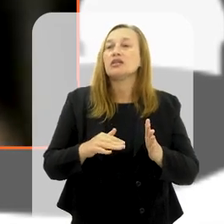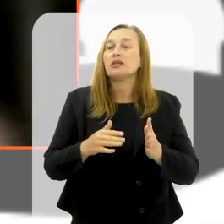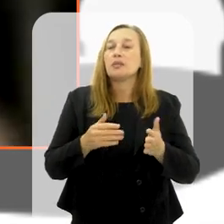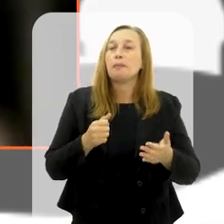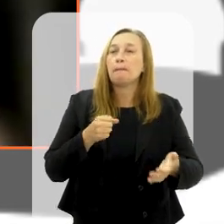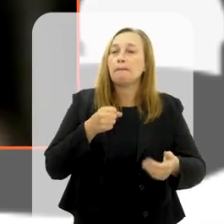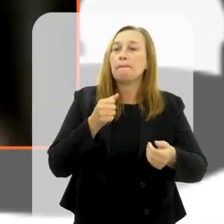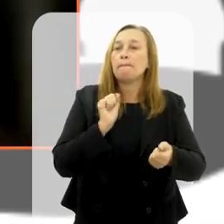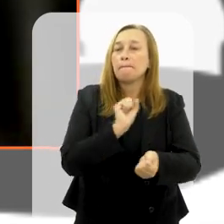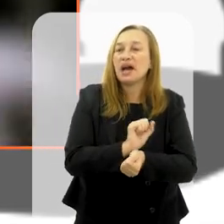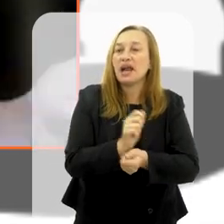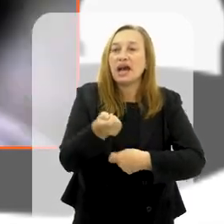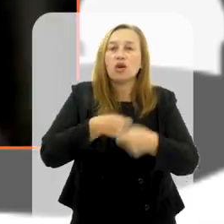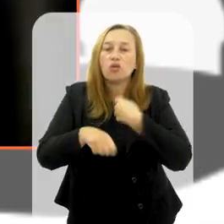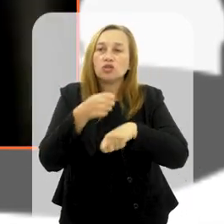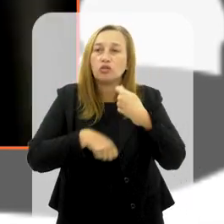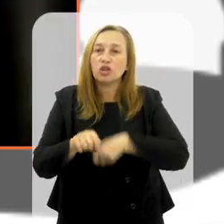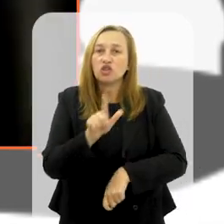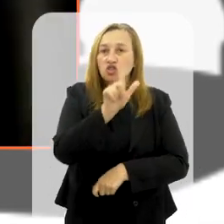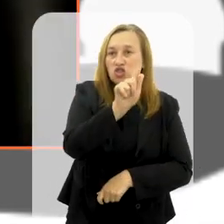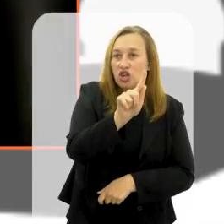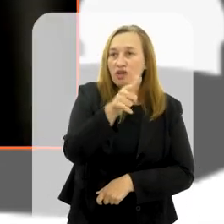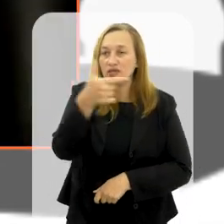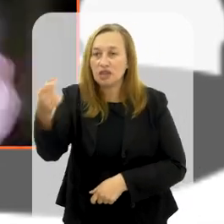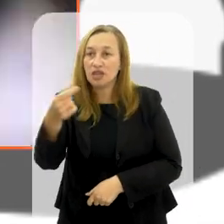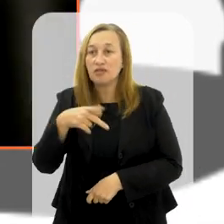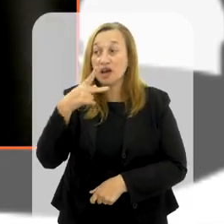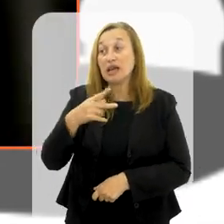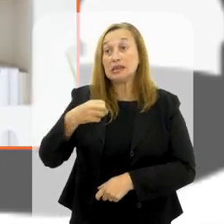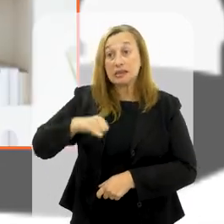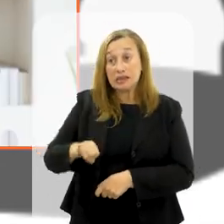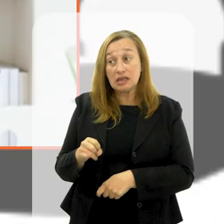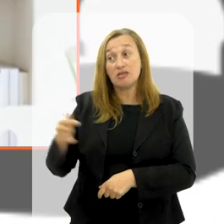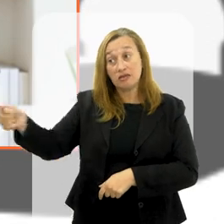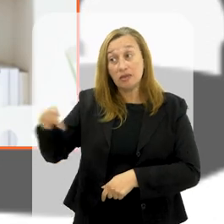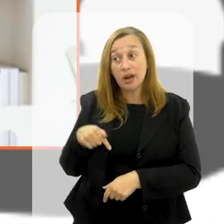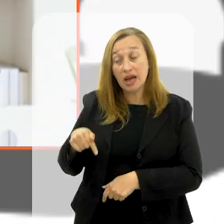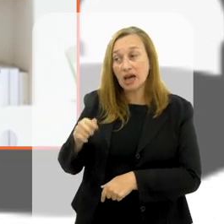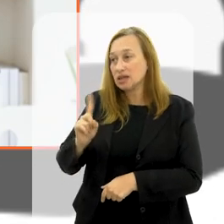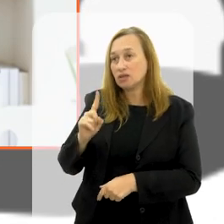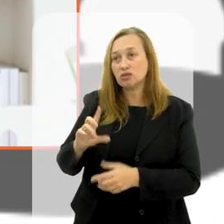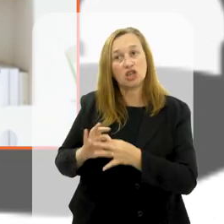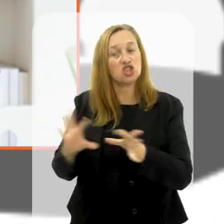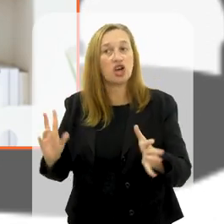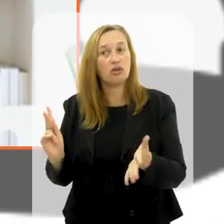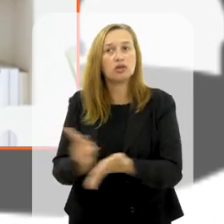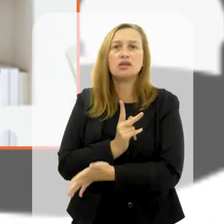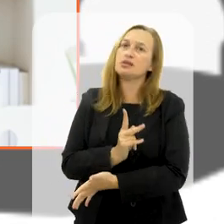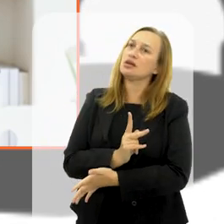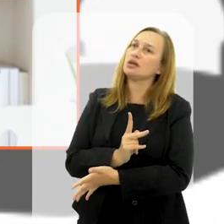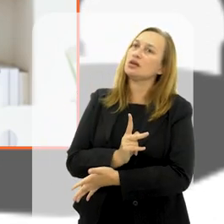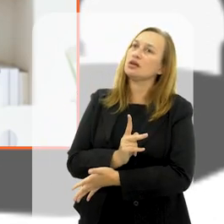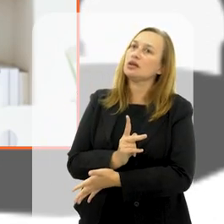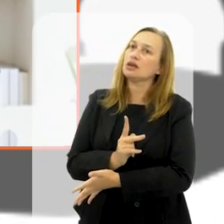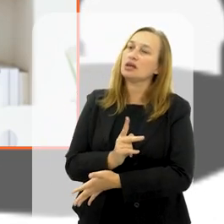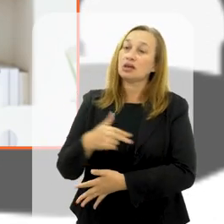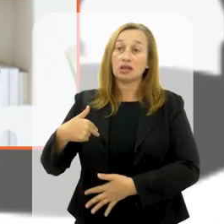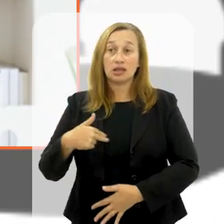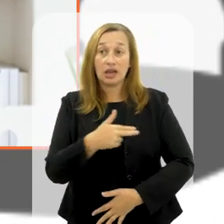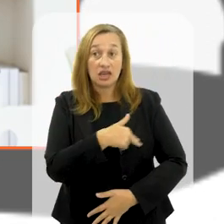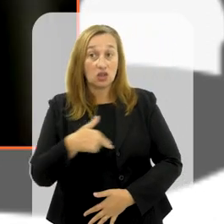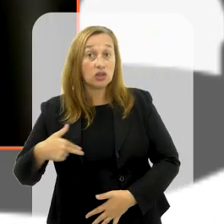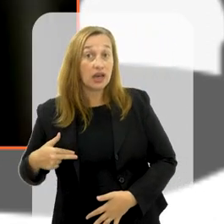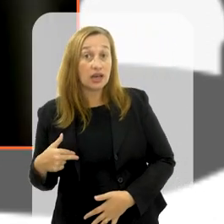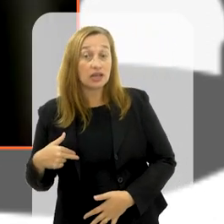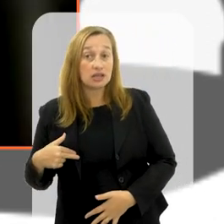circulação econômica com a Rússia e o G20 fala não, se vier para cá a gente vai ser contra, a gente não vai deixar. Isso aconteceu na